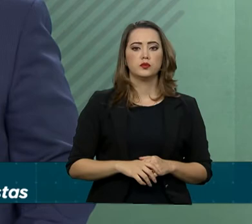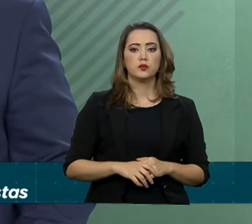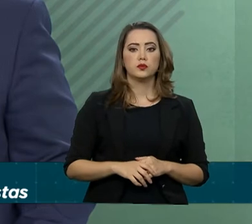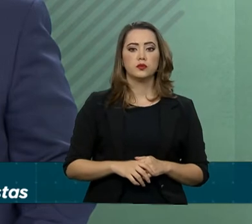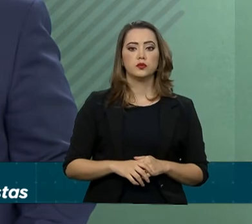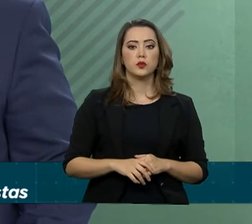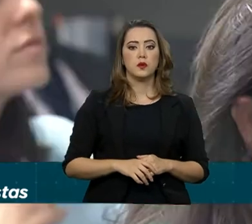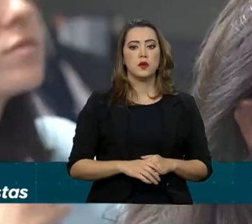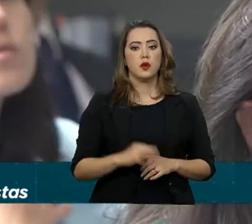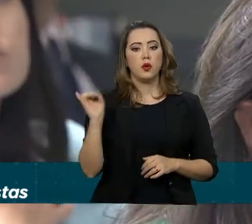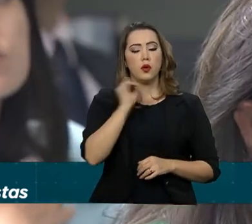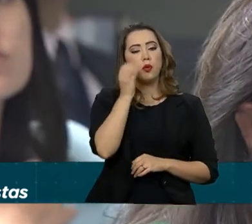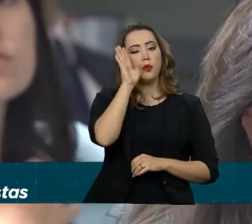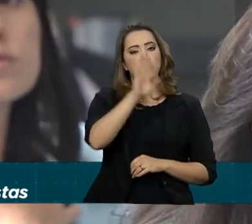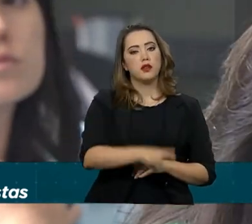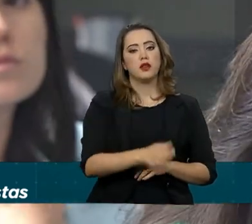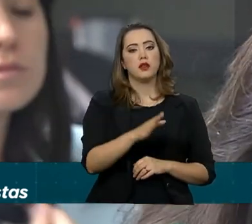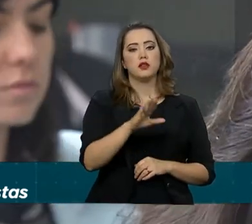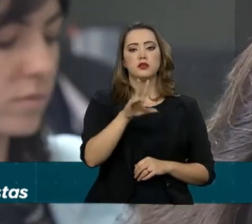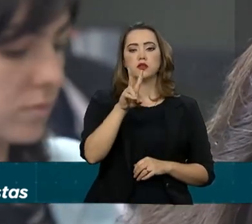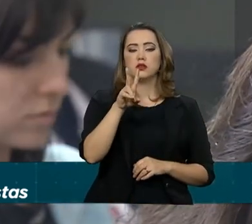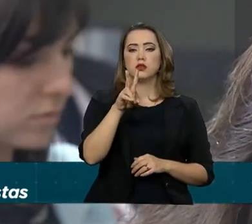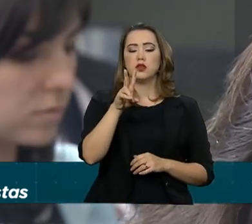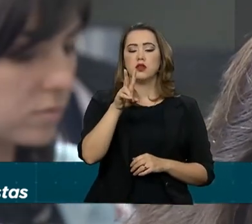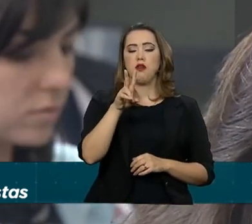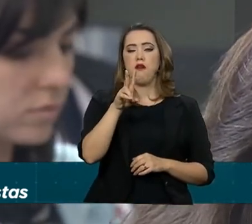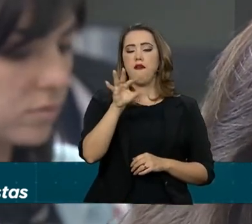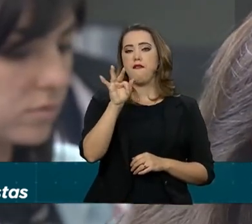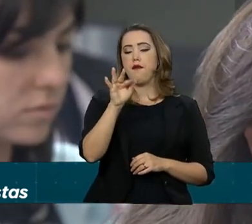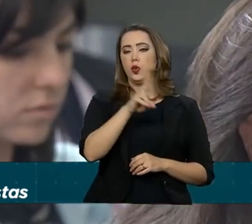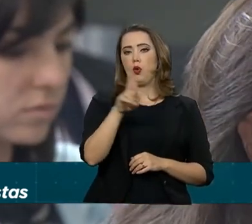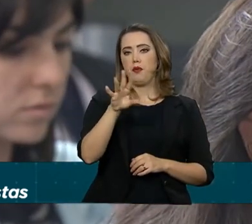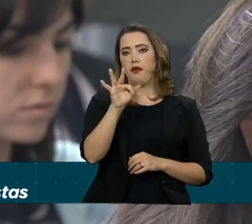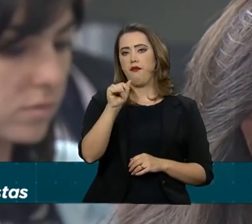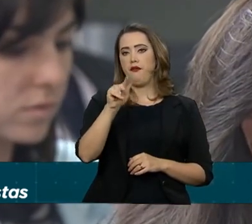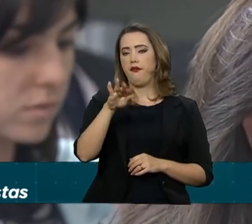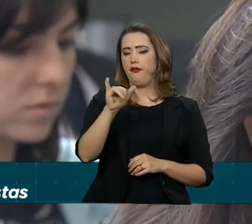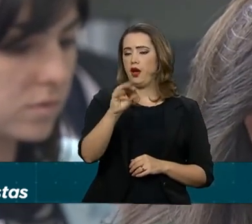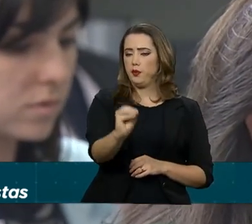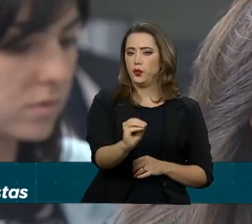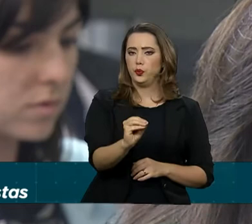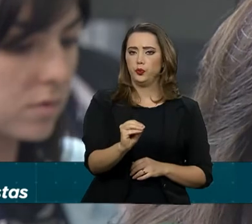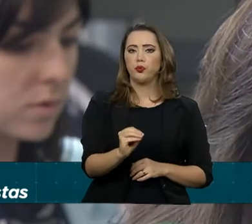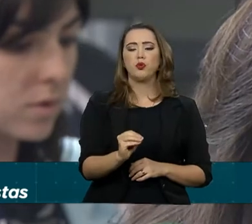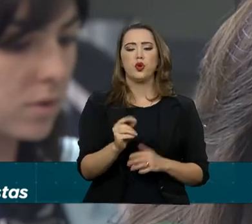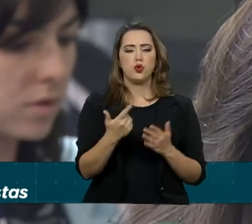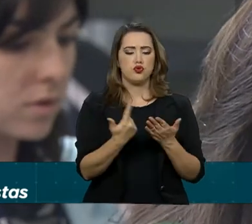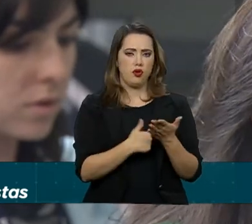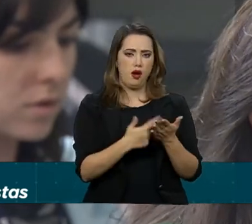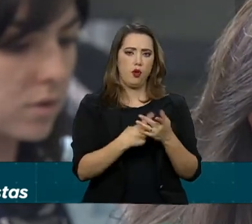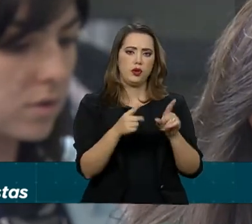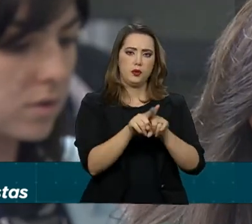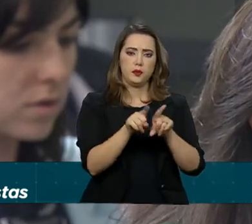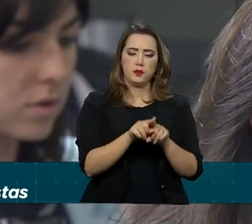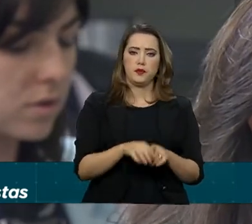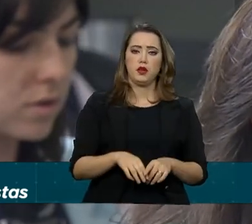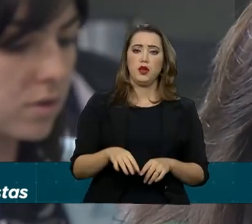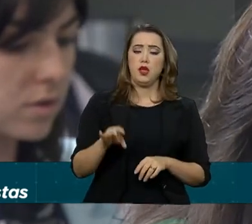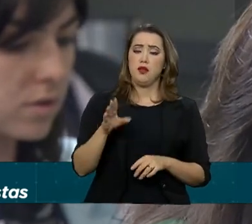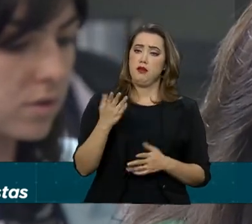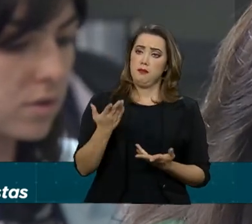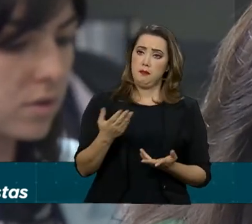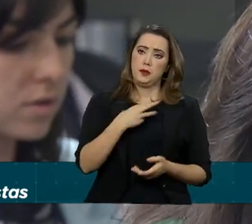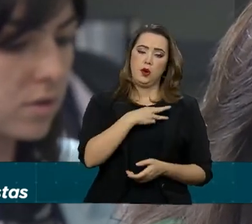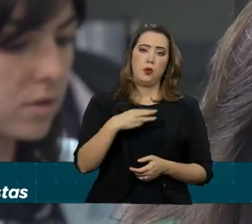Boa tarde, porta-voz Fábio Muracal do Valor. Tudo bem, Muracal. Tudo bem. Porta-voz, o ministro Sérgio Moro, ele